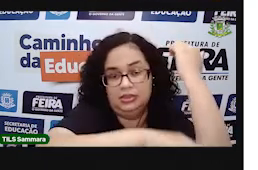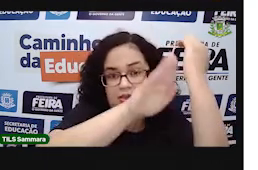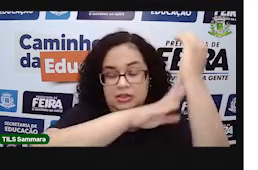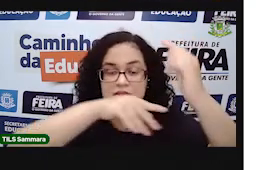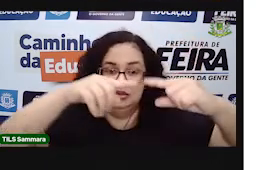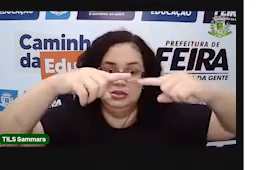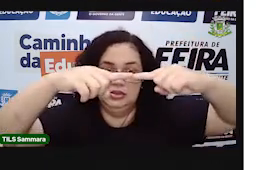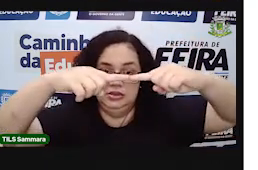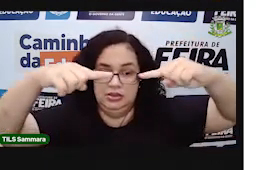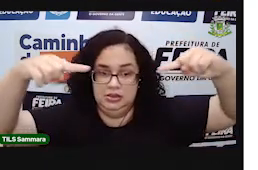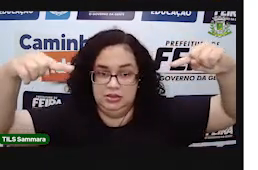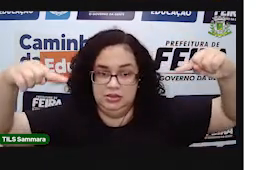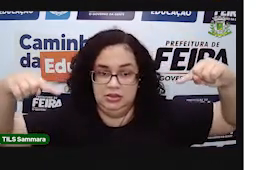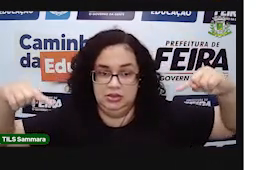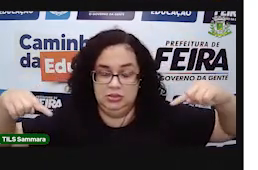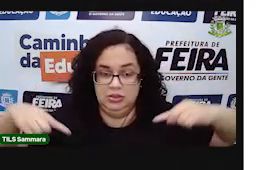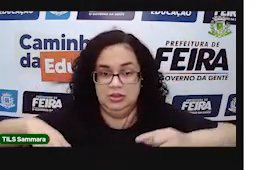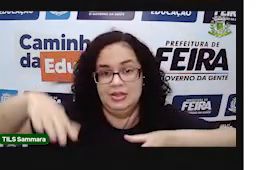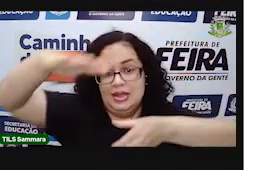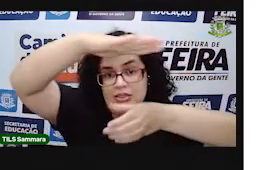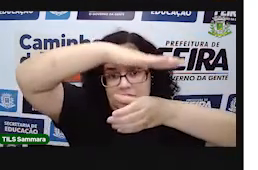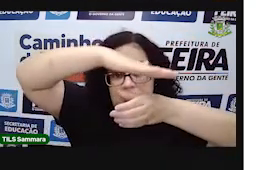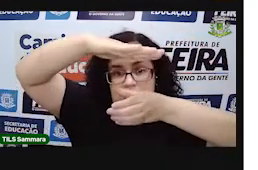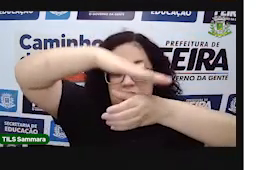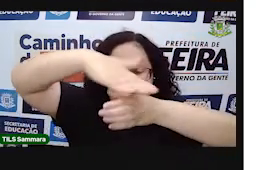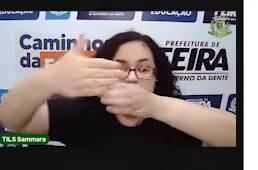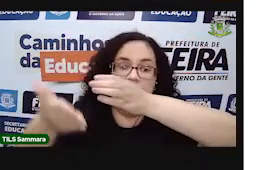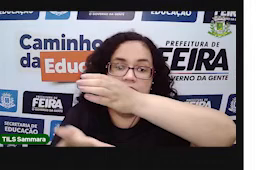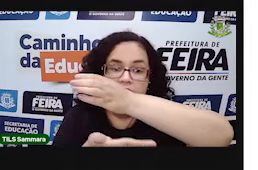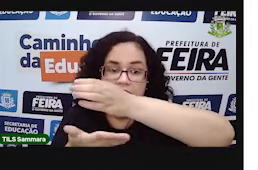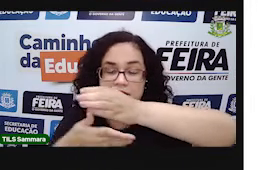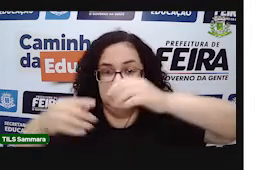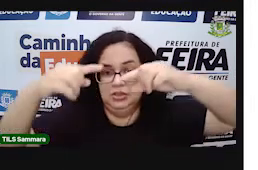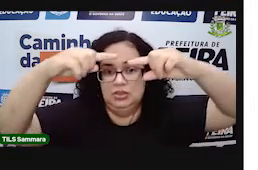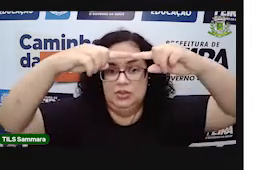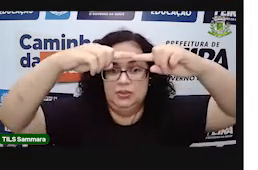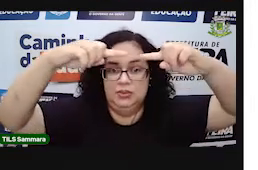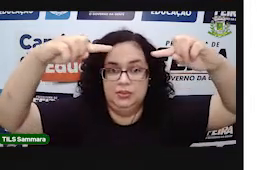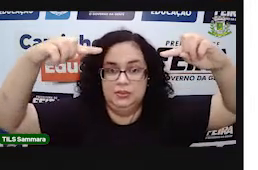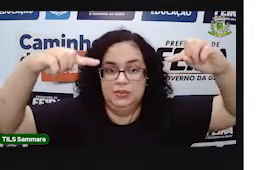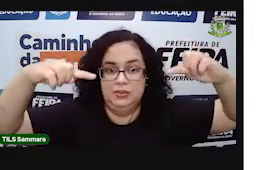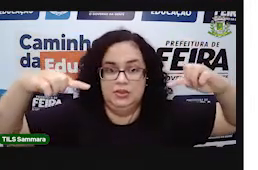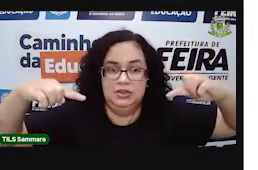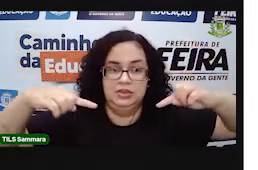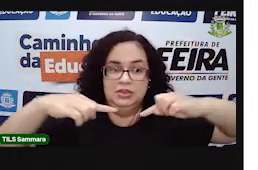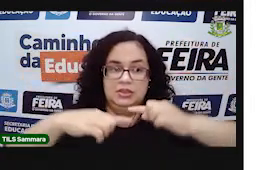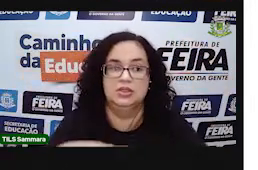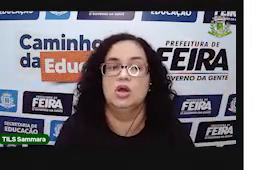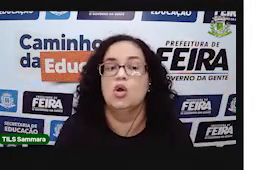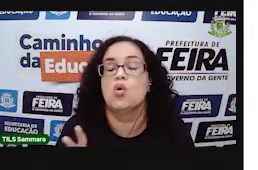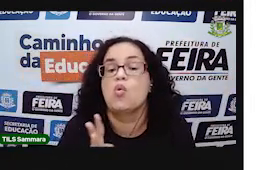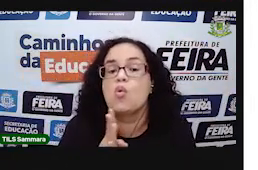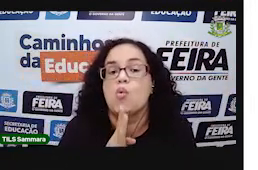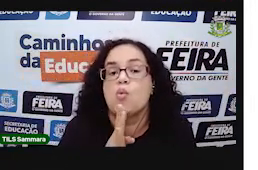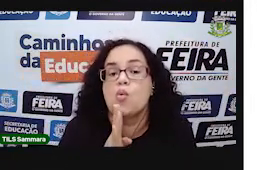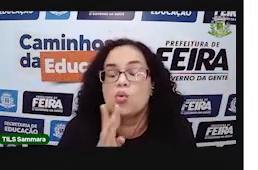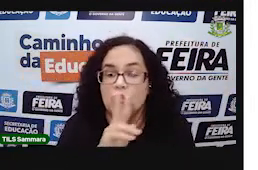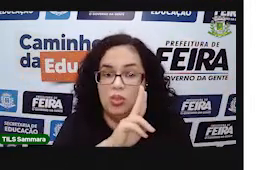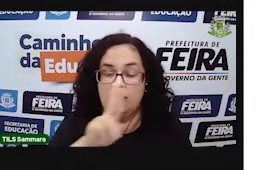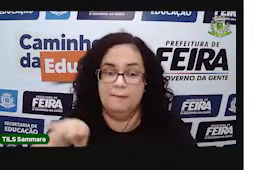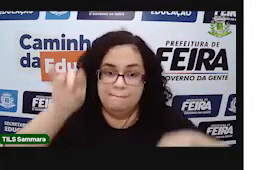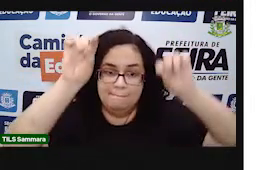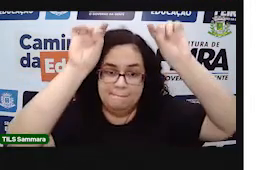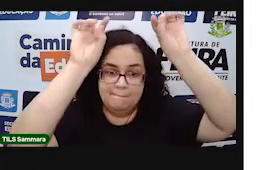laterais vão ser retângulos. Base quadrada, a tampinha de cima e a tampinha de baixo vão ser quadrados. E esse você